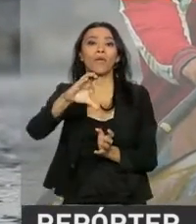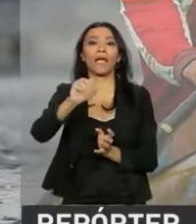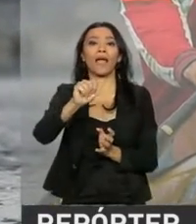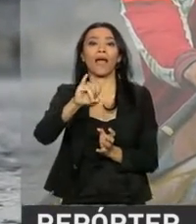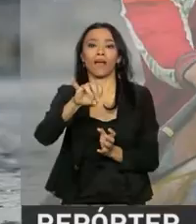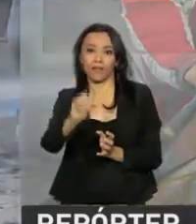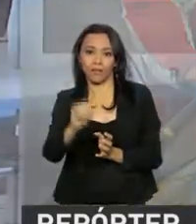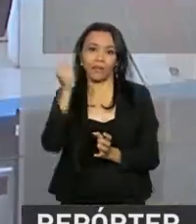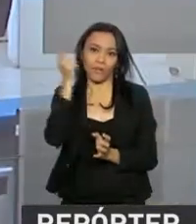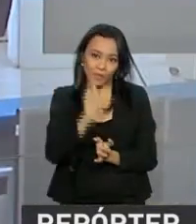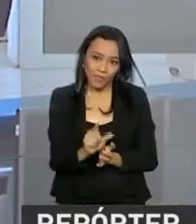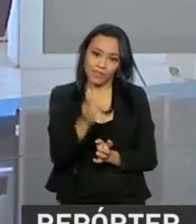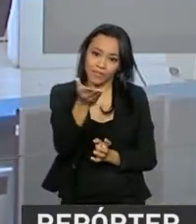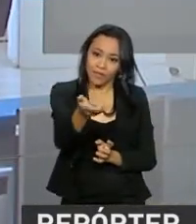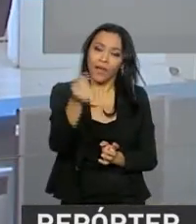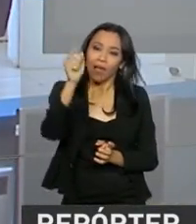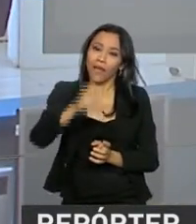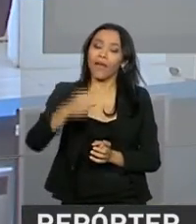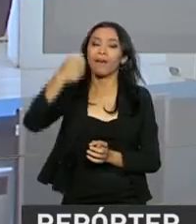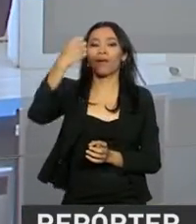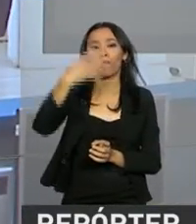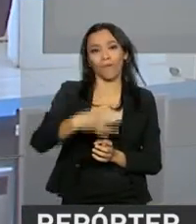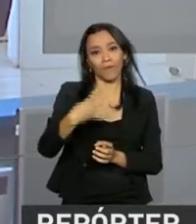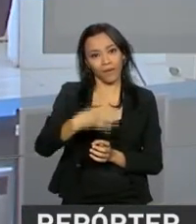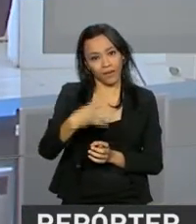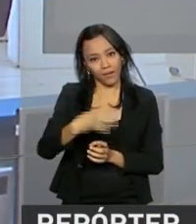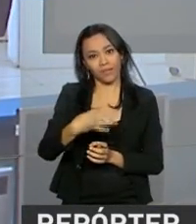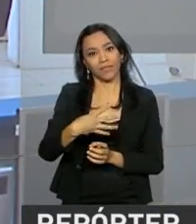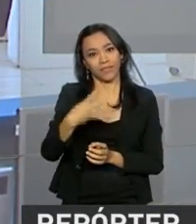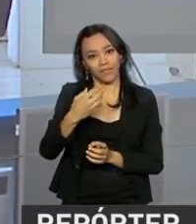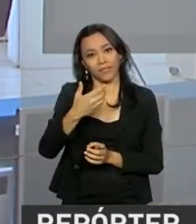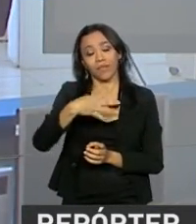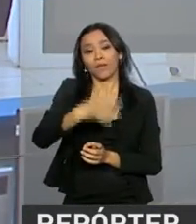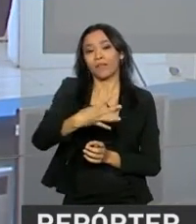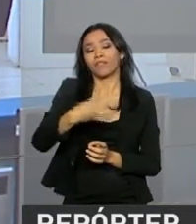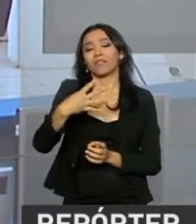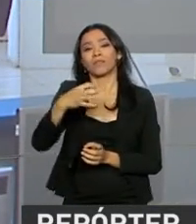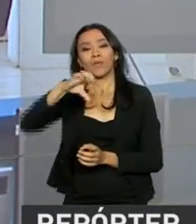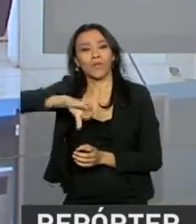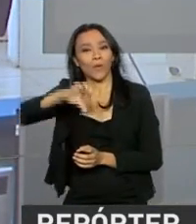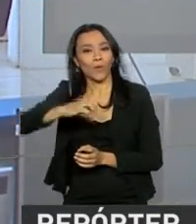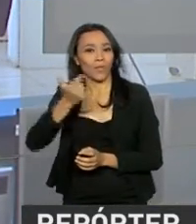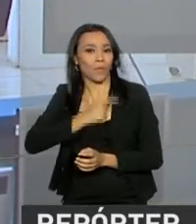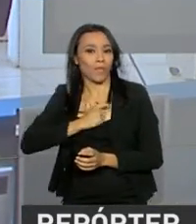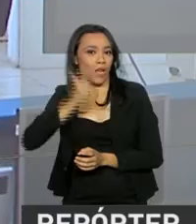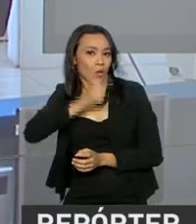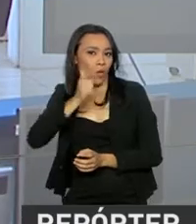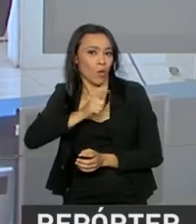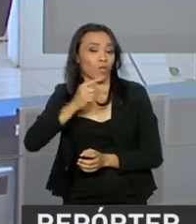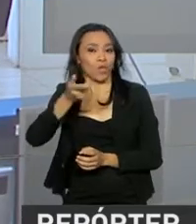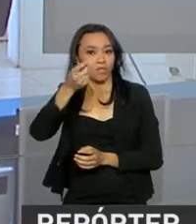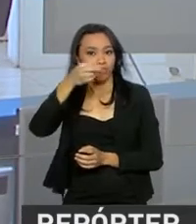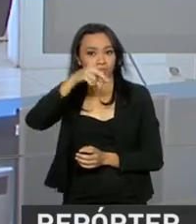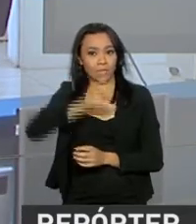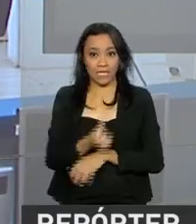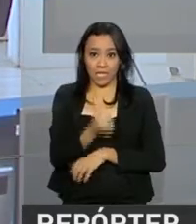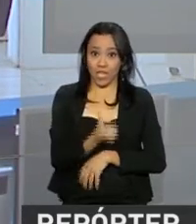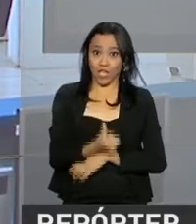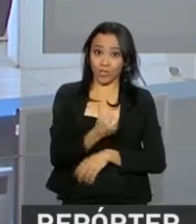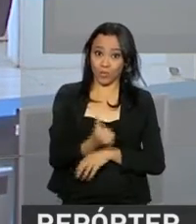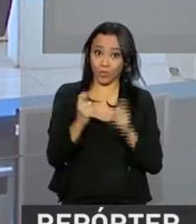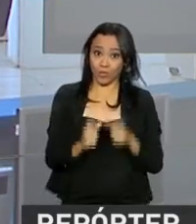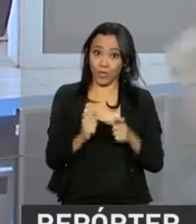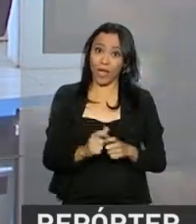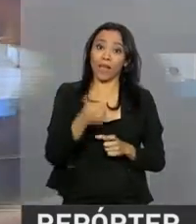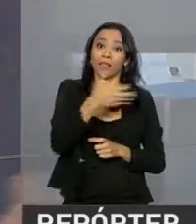de Carvalho. É a 49ª medalha do Brasil nos Jogos. Estamos em 6º lugar no ranking com 10 de